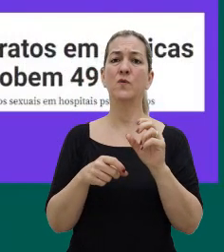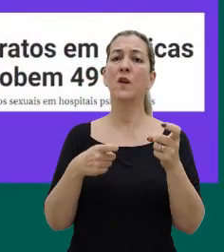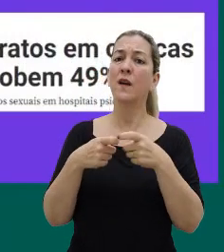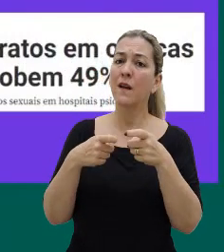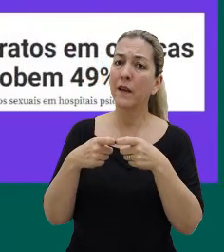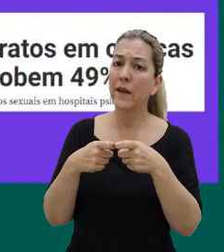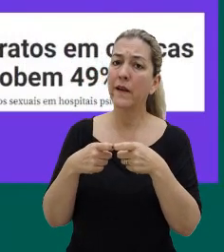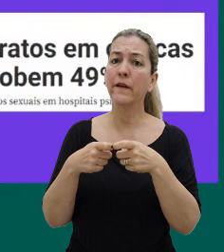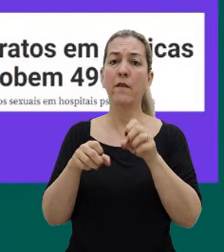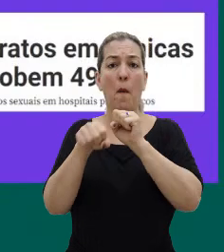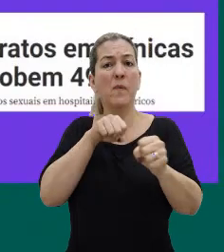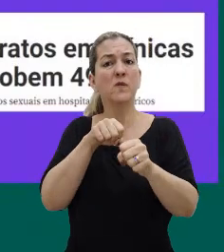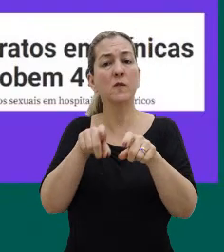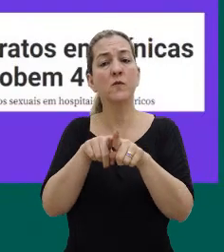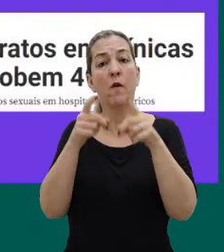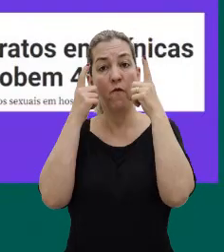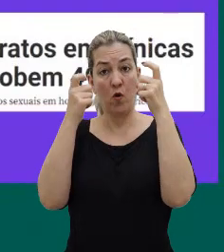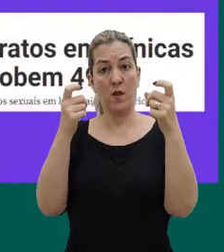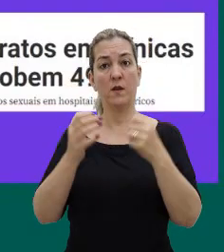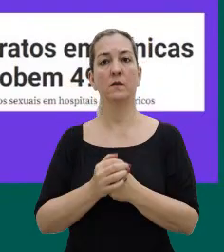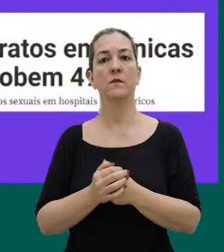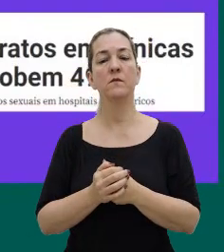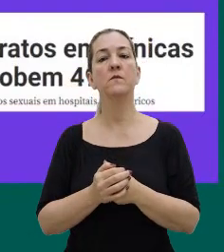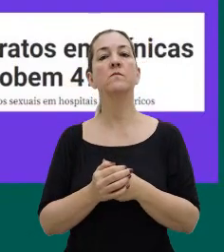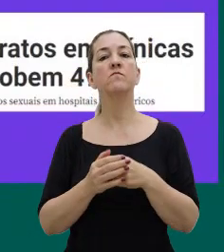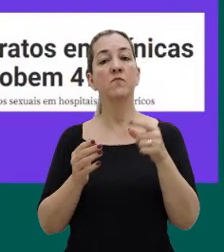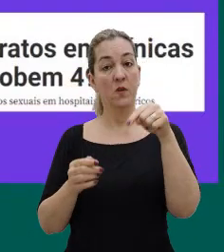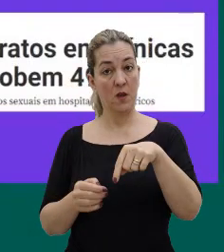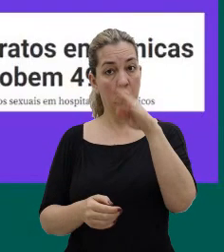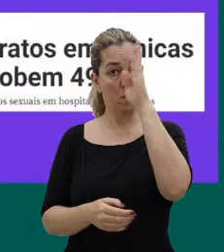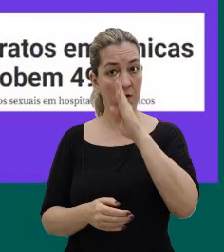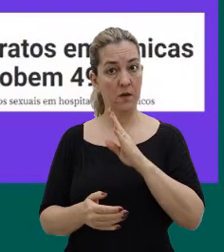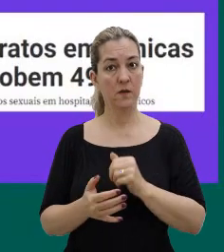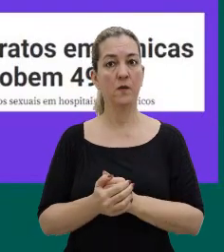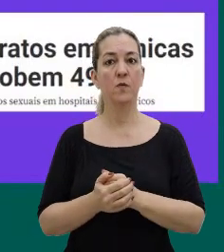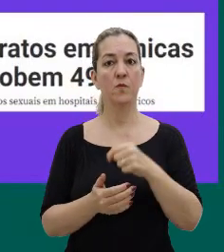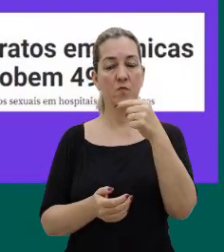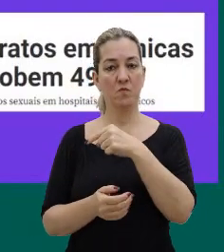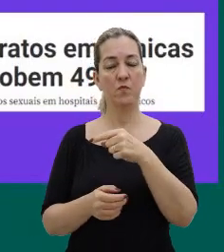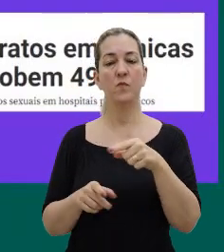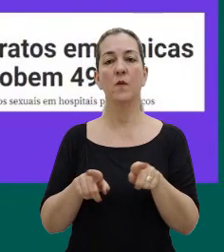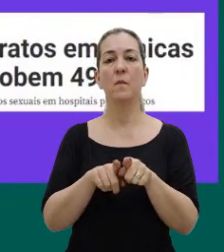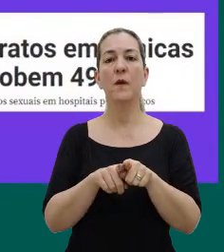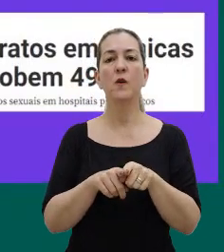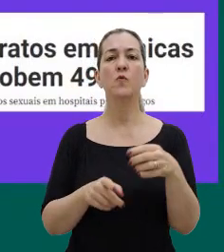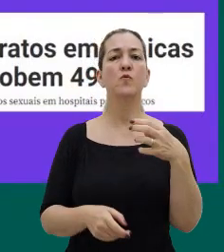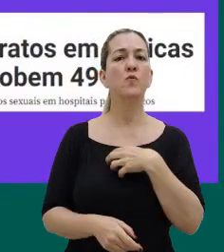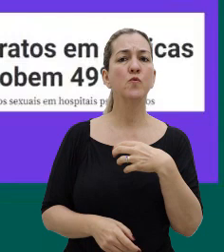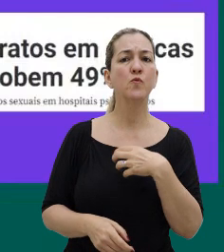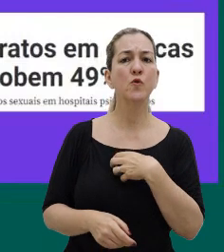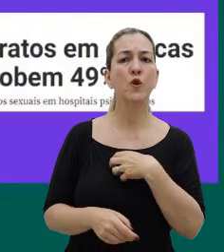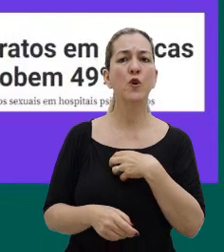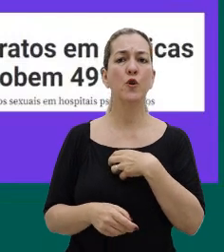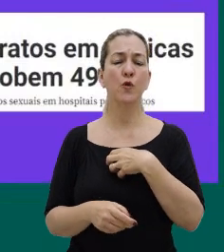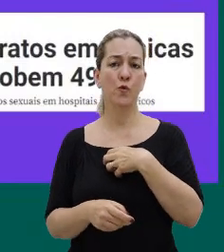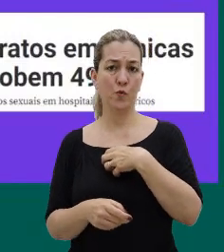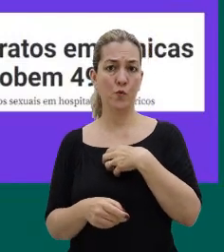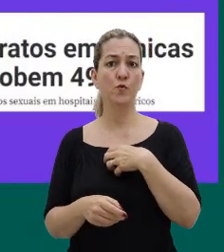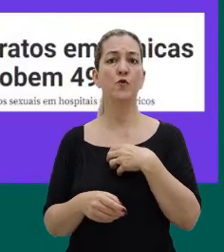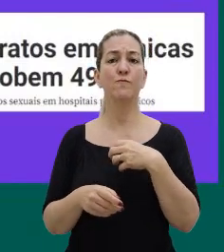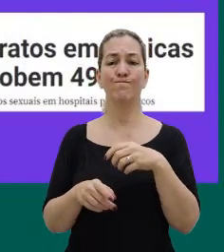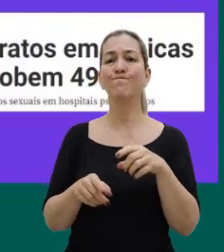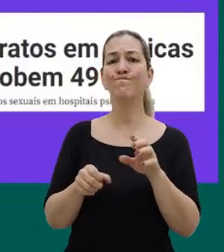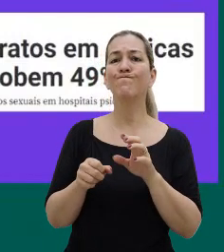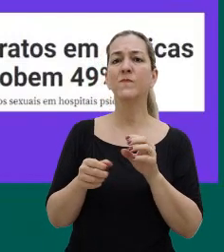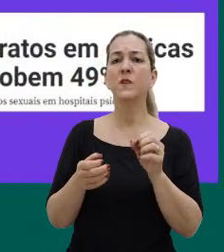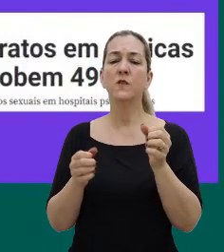formas de violência. Então, essas fatias são recentes, são do Brasil, e também são uma forma de institucionalizar as